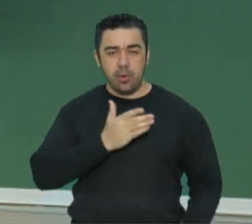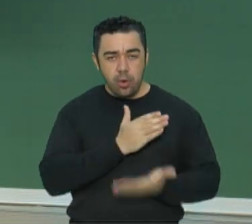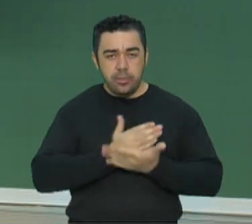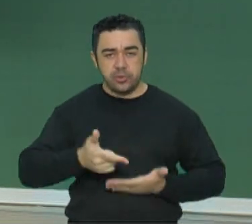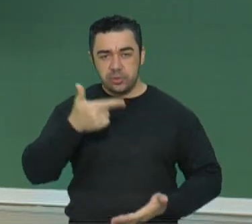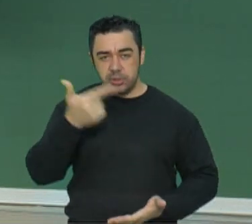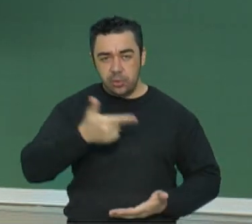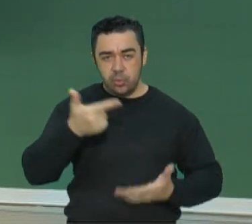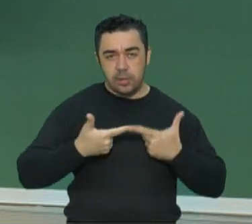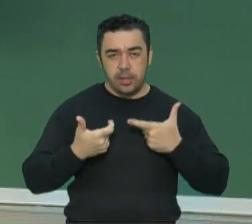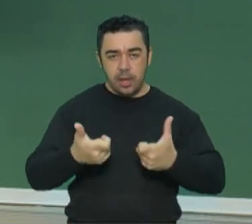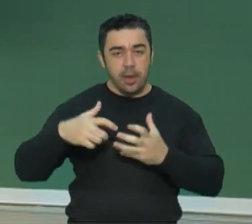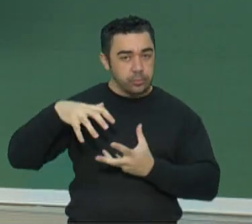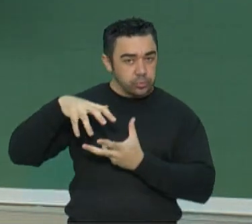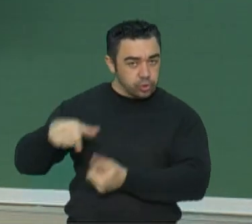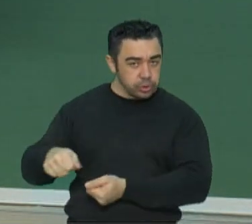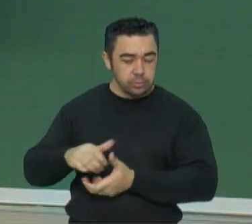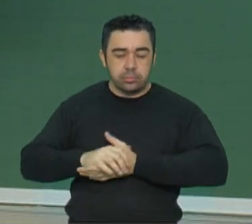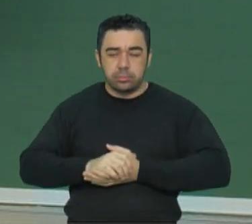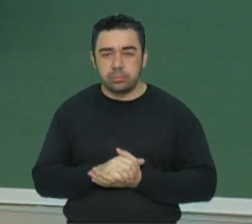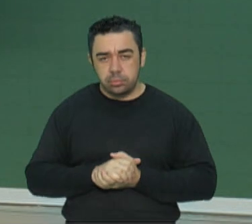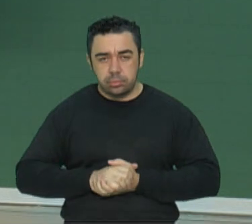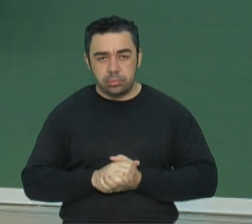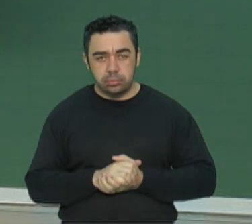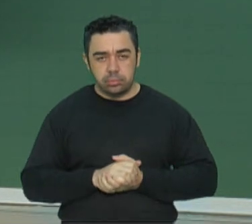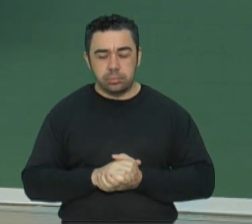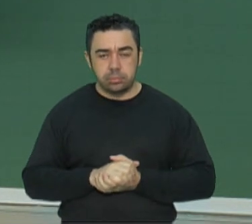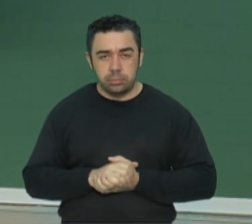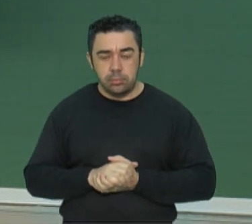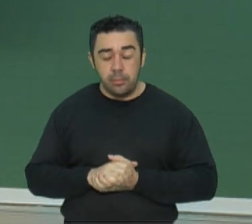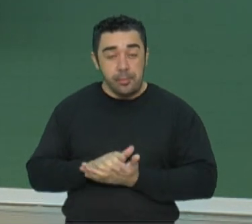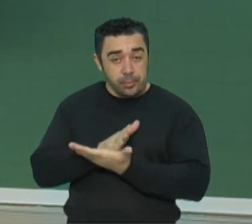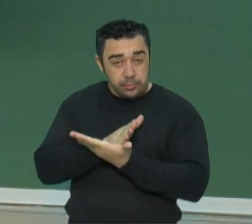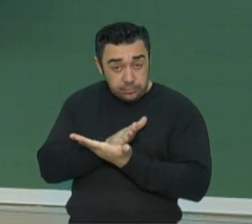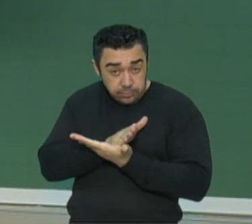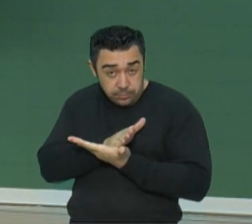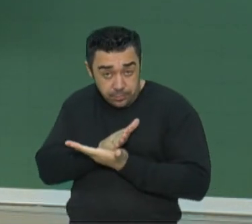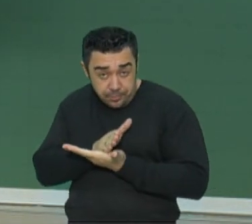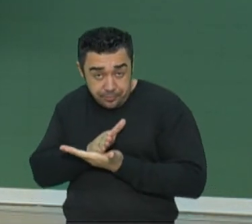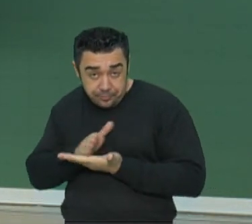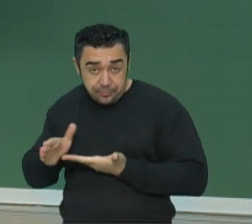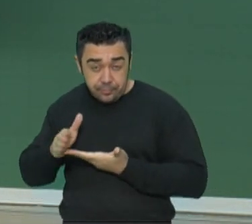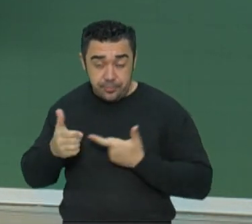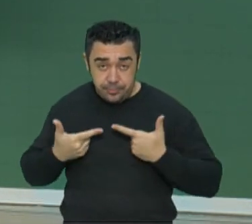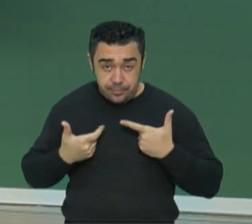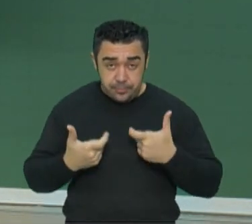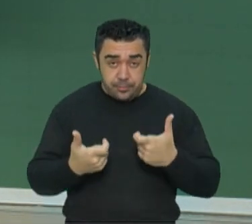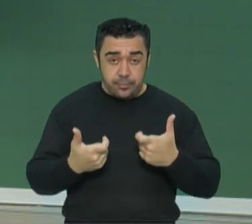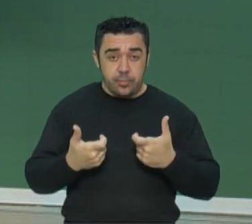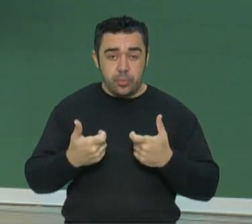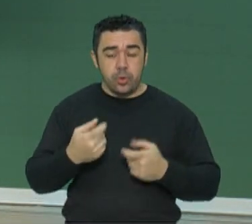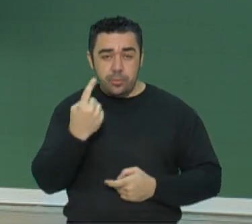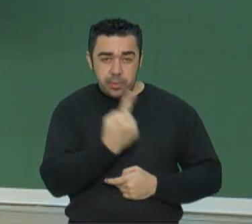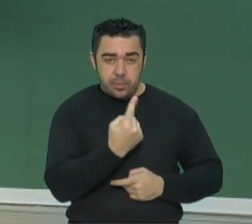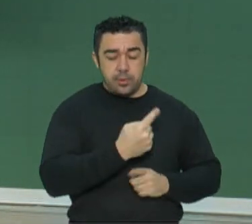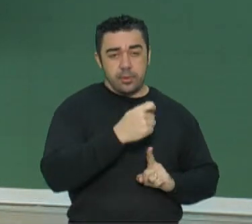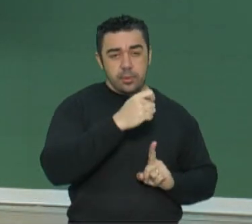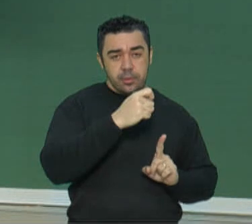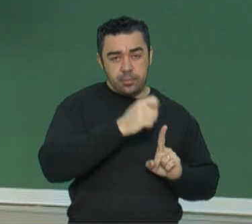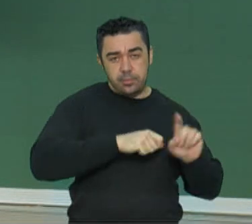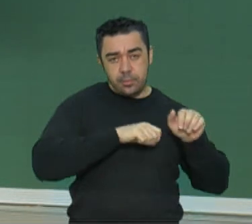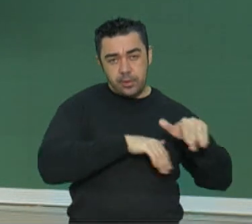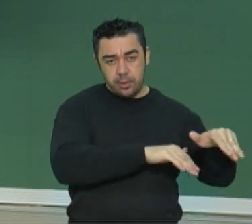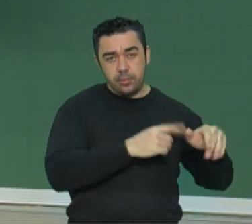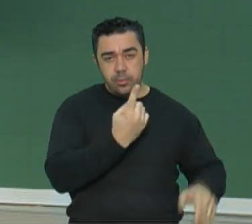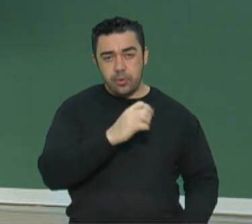Guerra Mundial. E o início da guerra, desde 1º de setembro de 1939 até 1942,